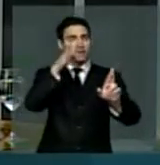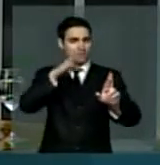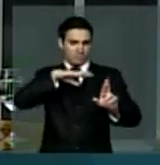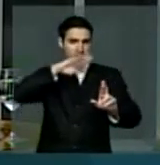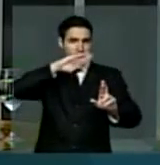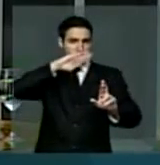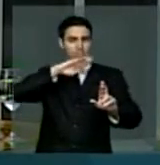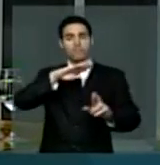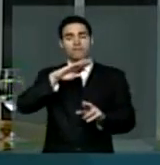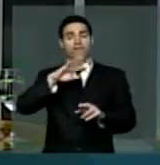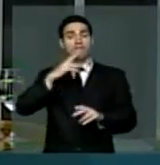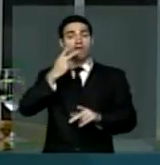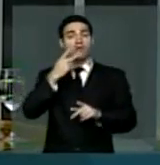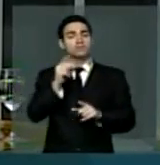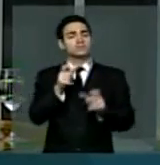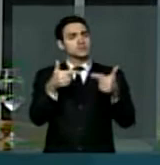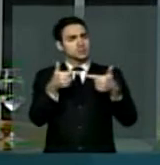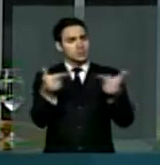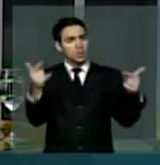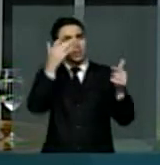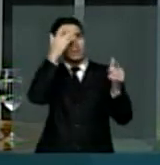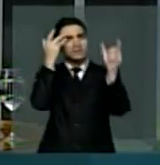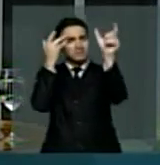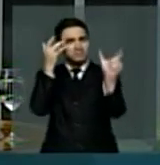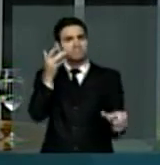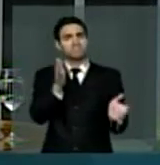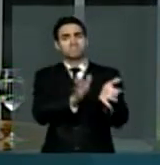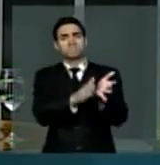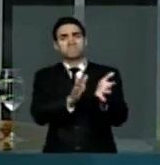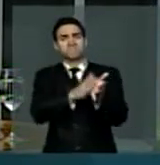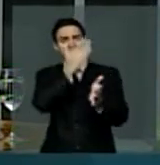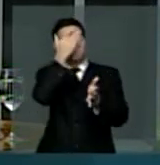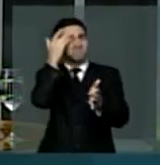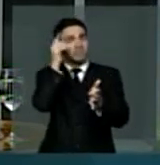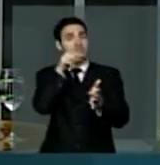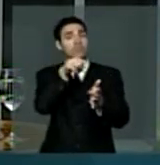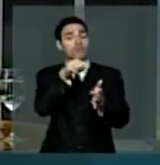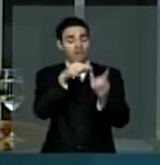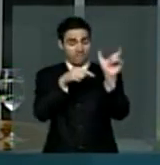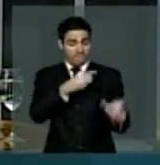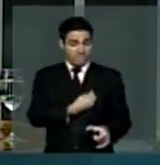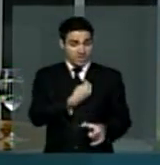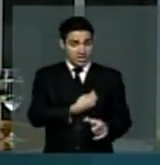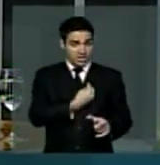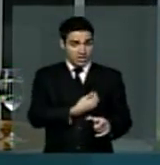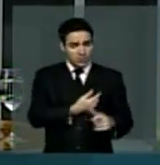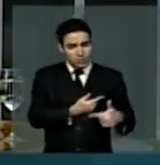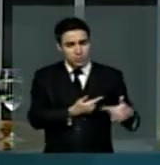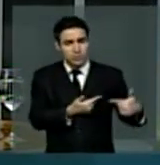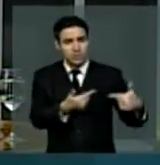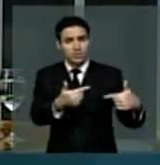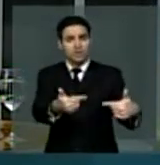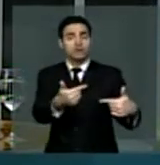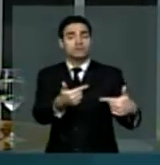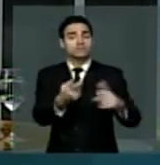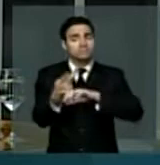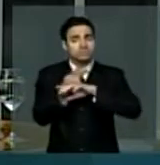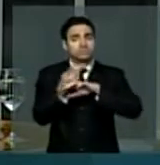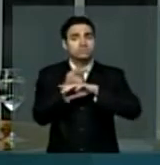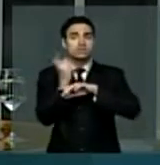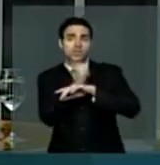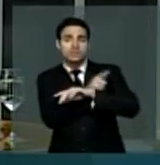feliz aquele que, abre aspas, feliz aquele que consome sua vida na busca da verdade,